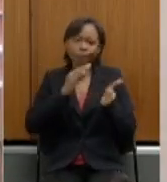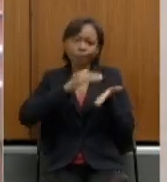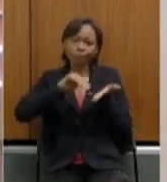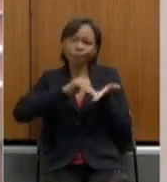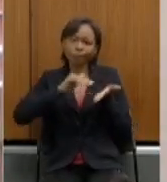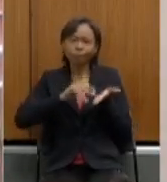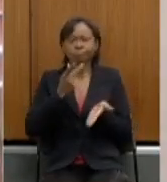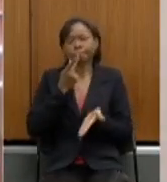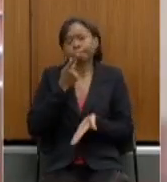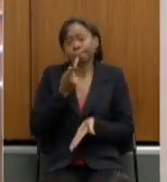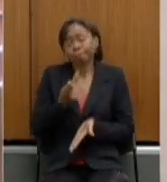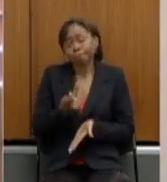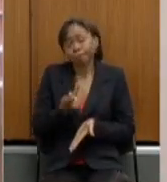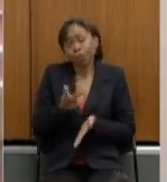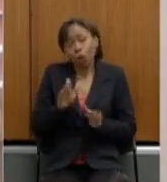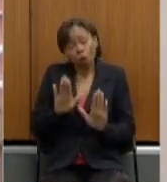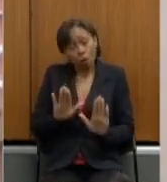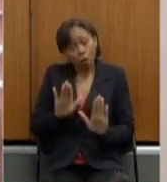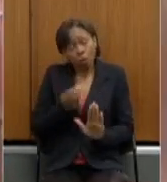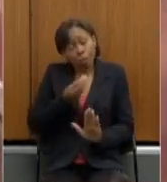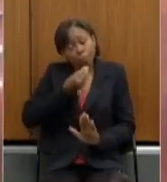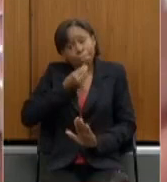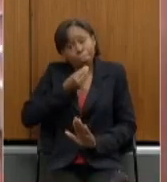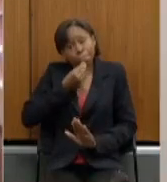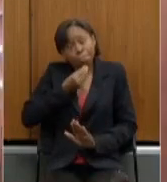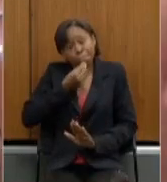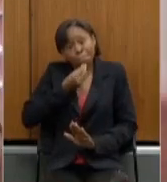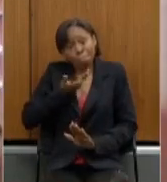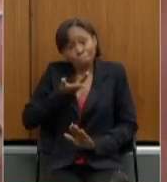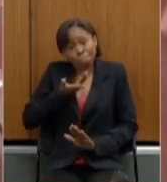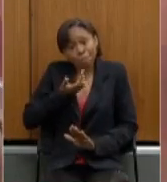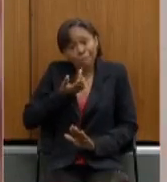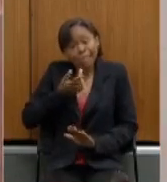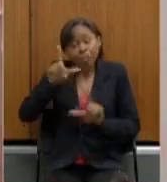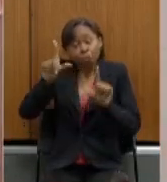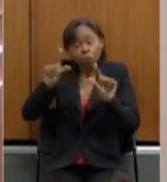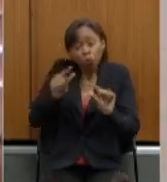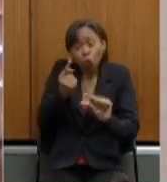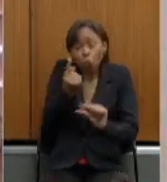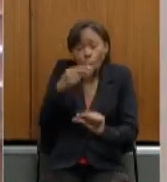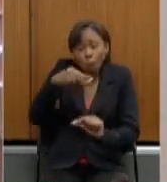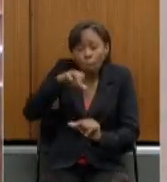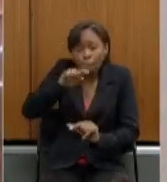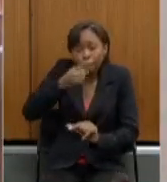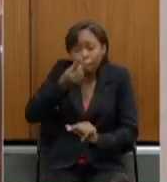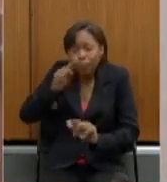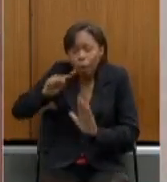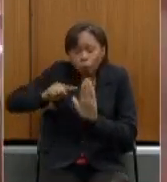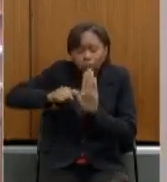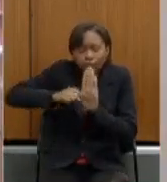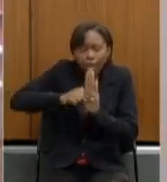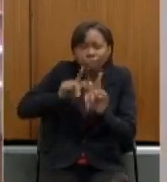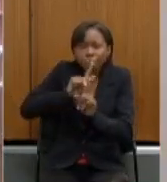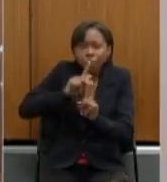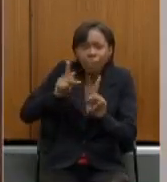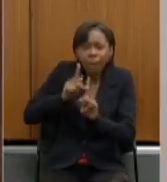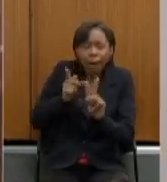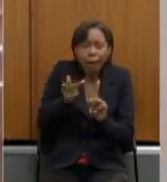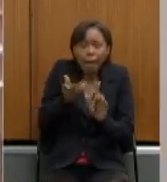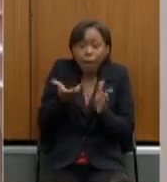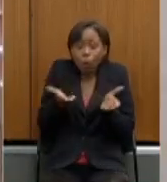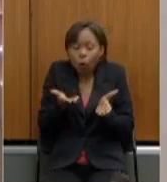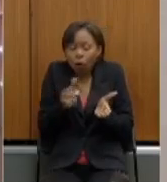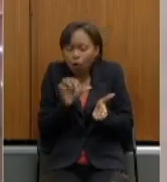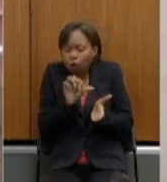a expectativa é diminuir um milhão do déficit da previdência então agora está 900 milhões agora